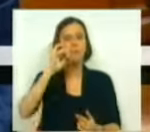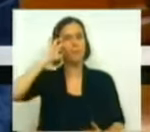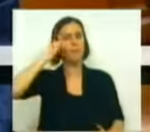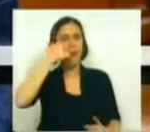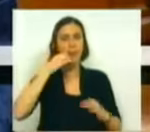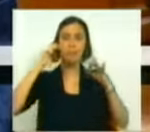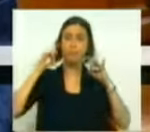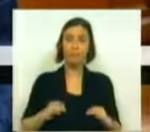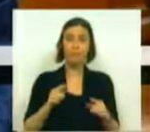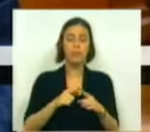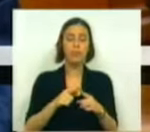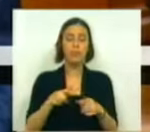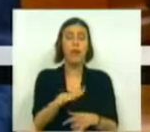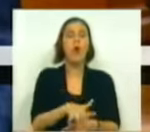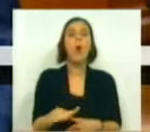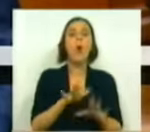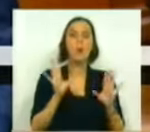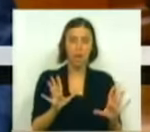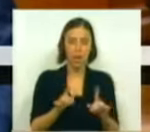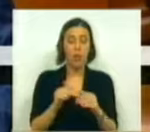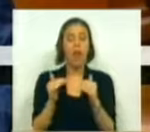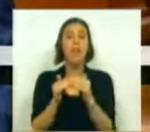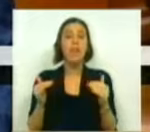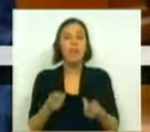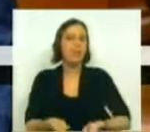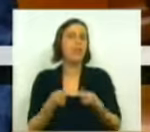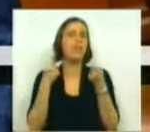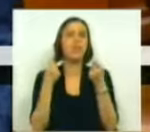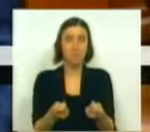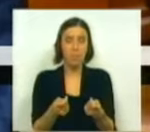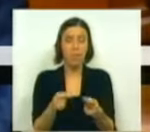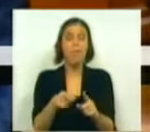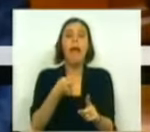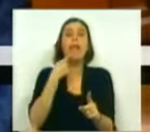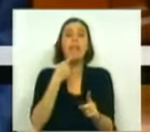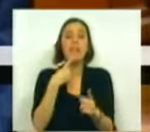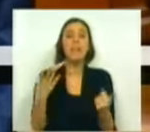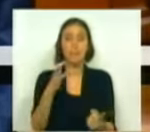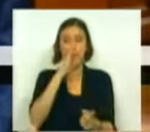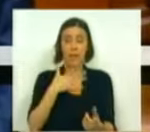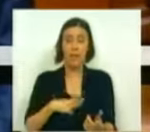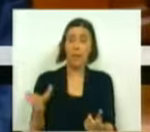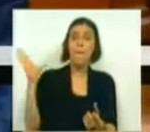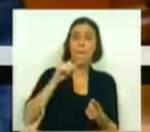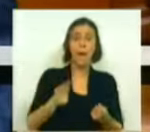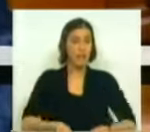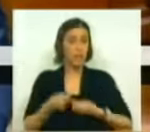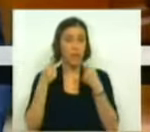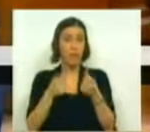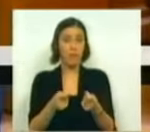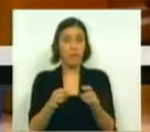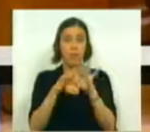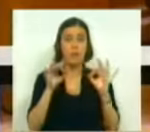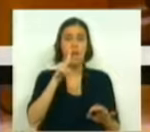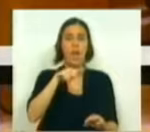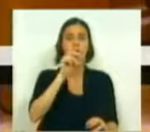afetados por este custo de contexto, são os níveis de investimento. Quer isto dizer que, se queremos mais investimentos como o da